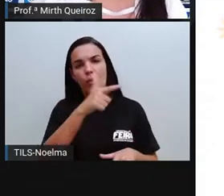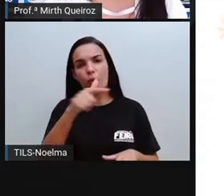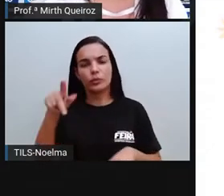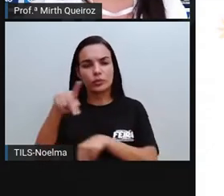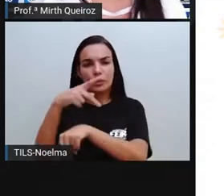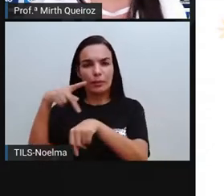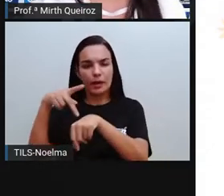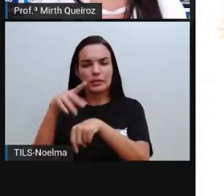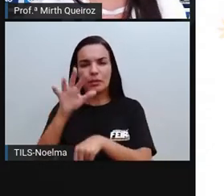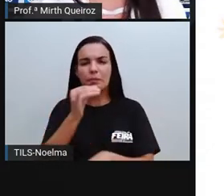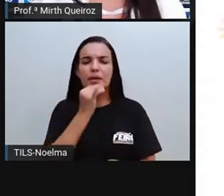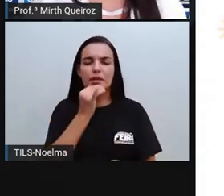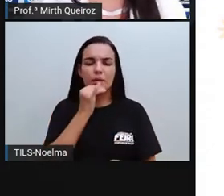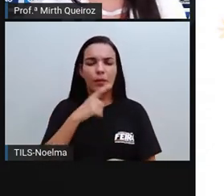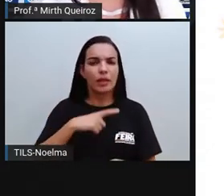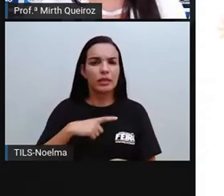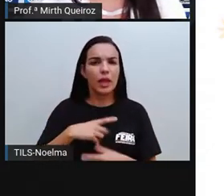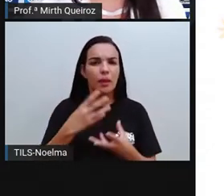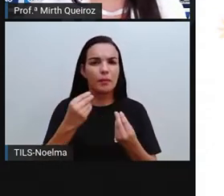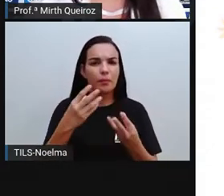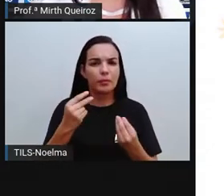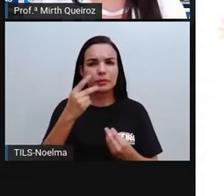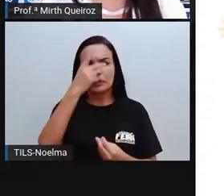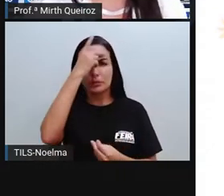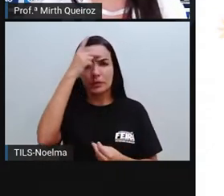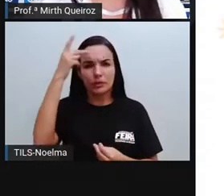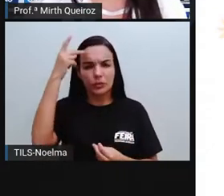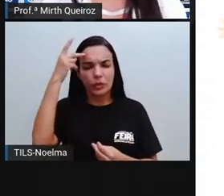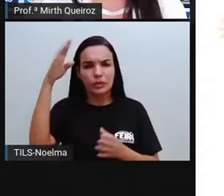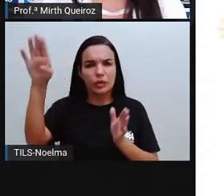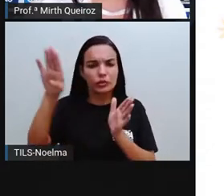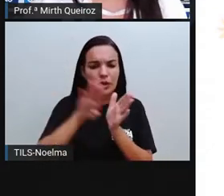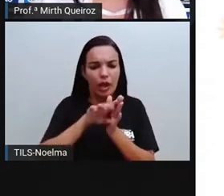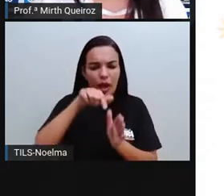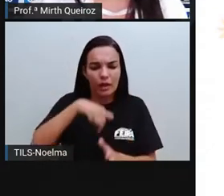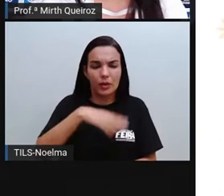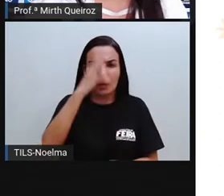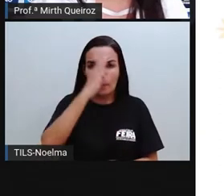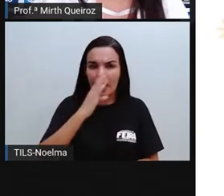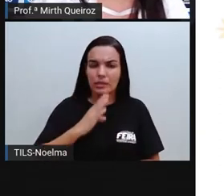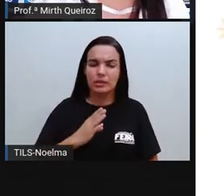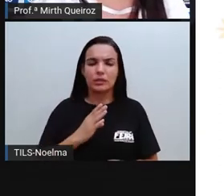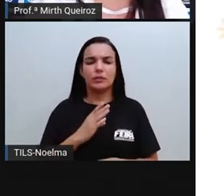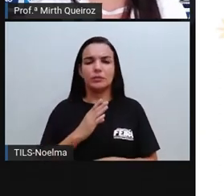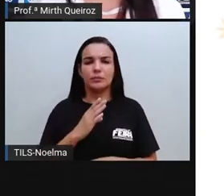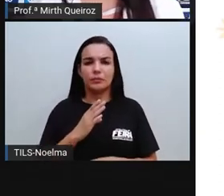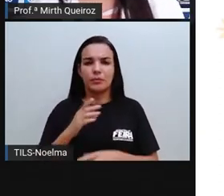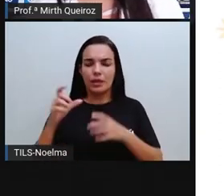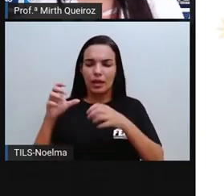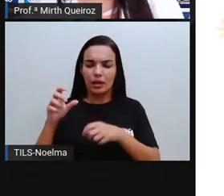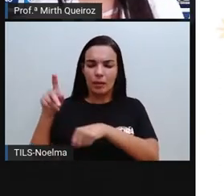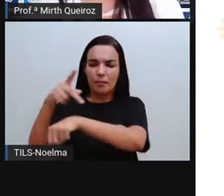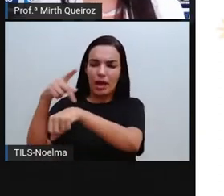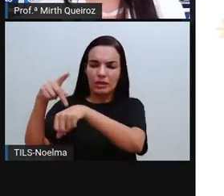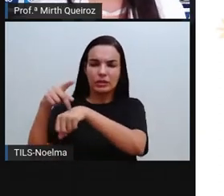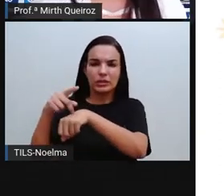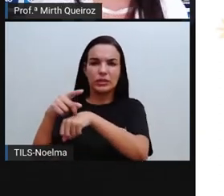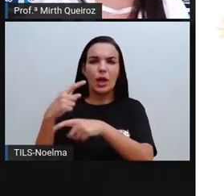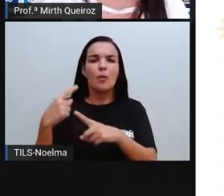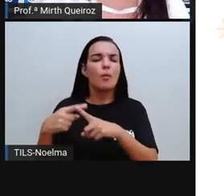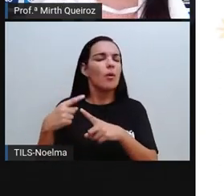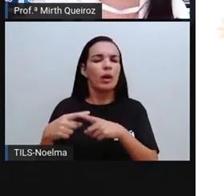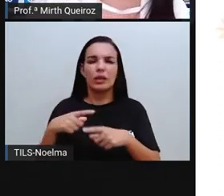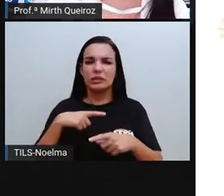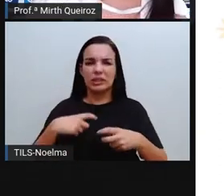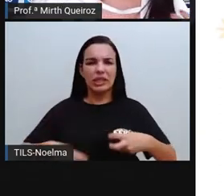exemplo, a gente recebe muitos refugiados do nosso país, onde eles estão saindo de seus países de origem devido